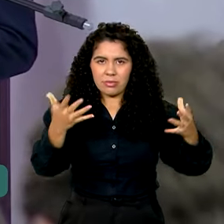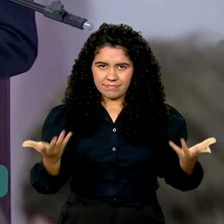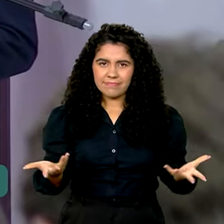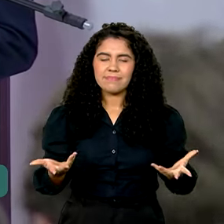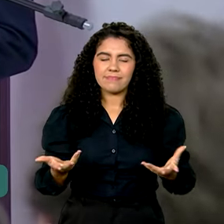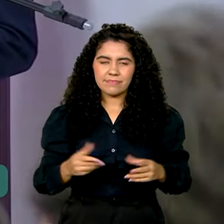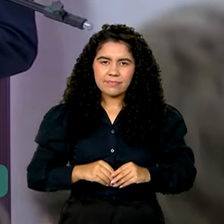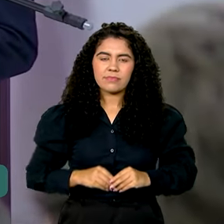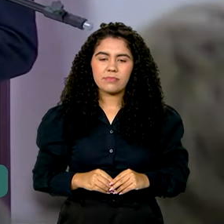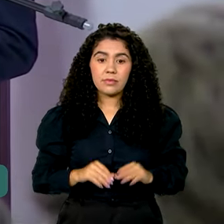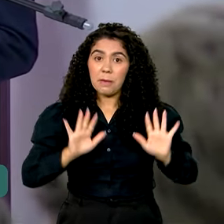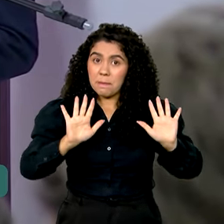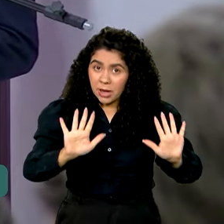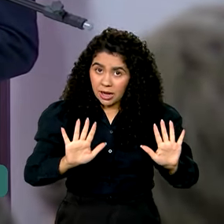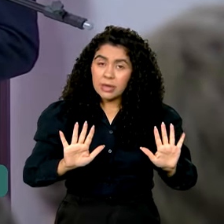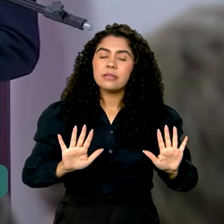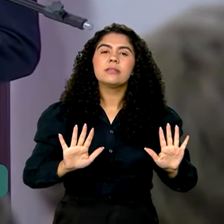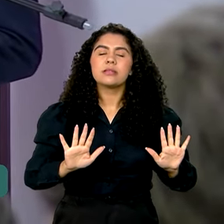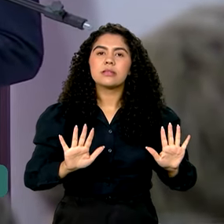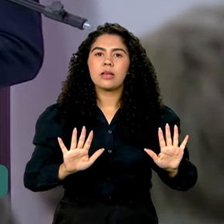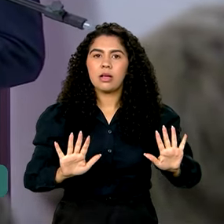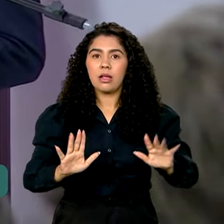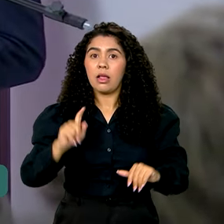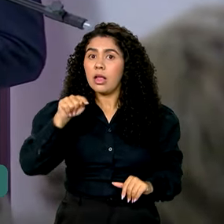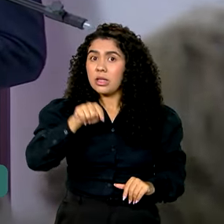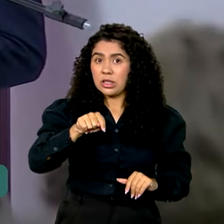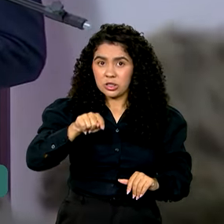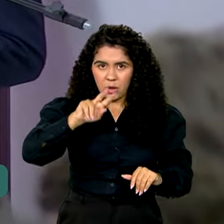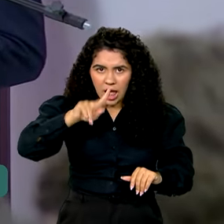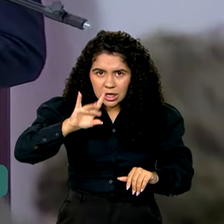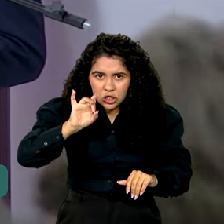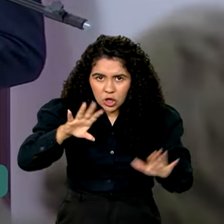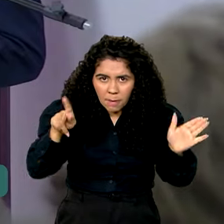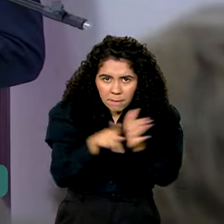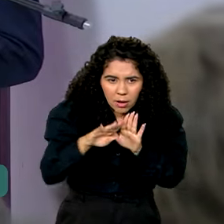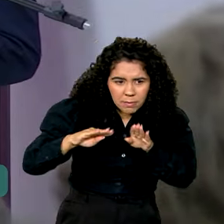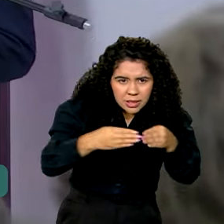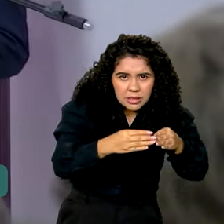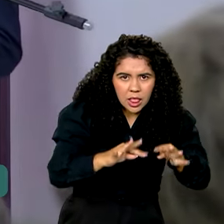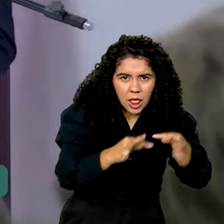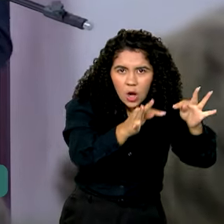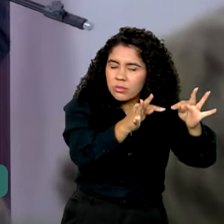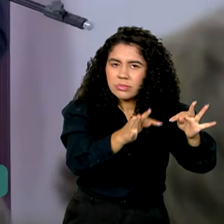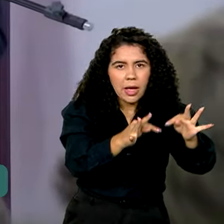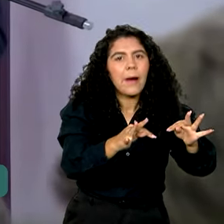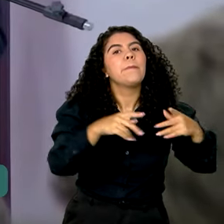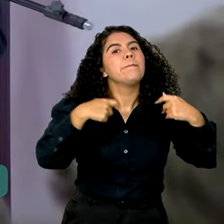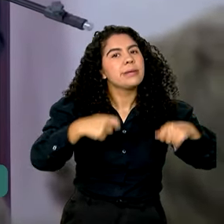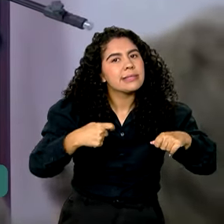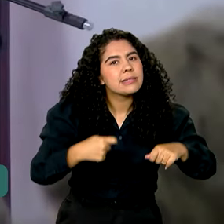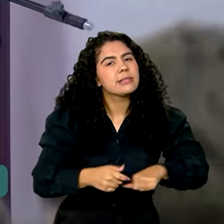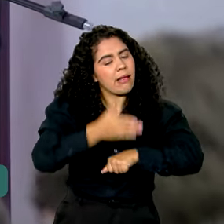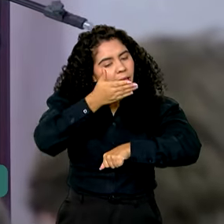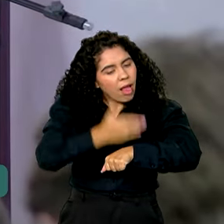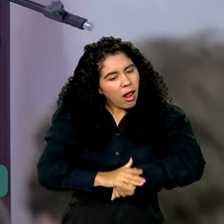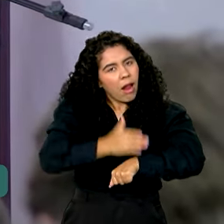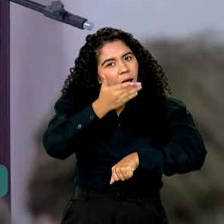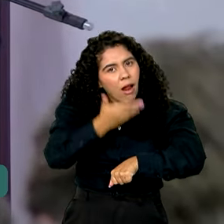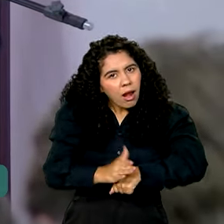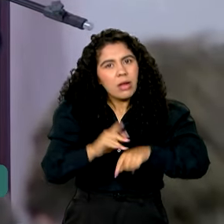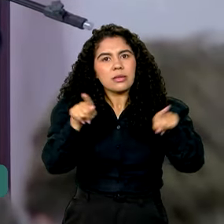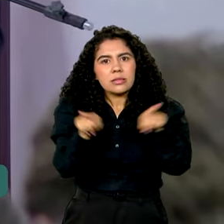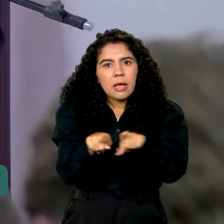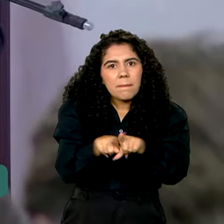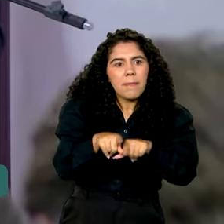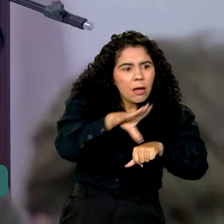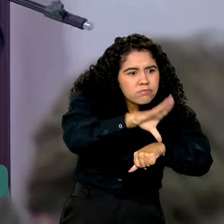Agora, isso não é só tecnologia, isso envolve treinamento, isso envolve capacitação,